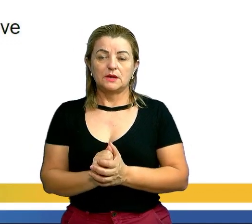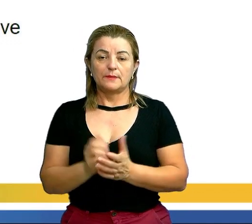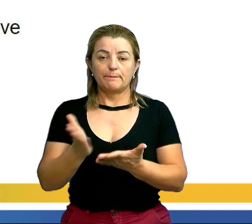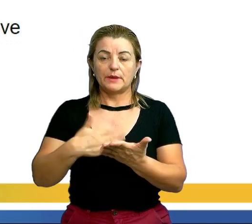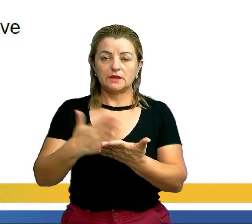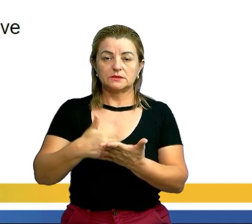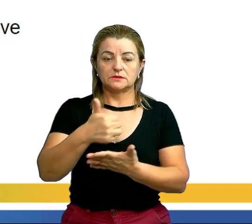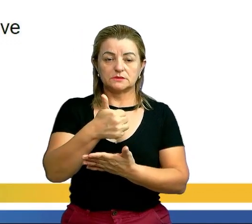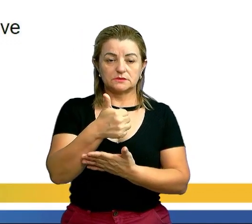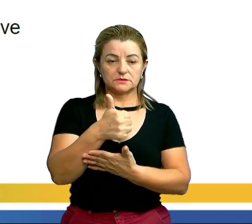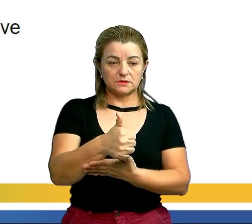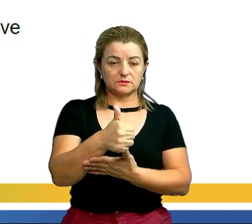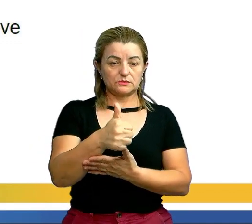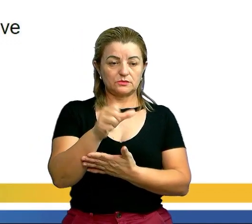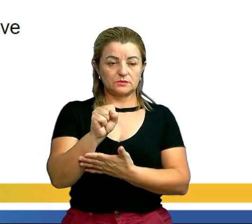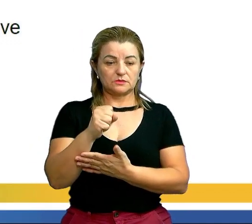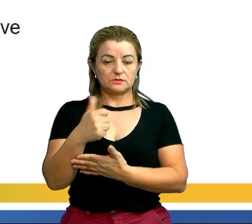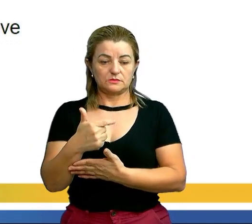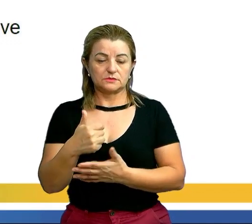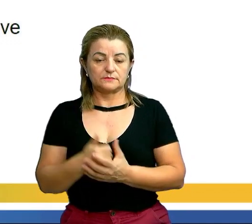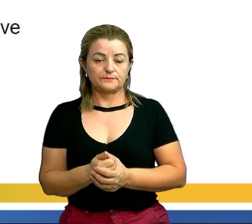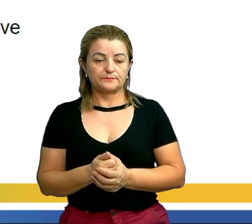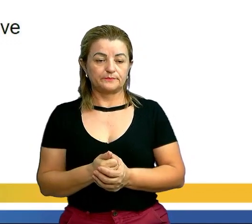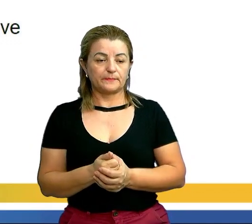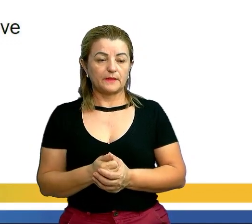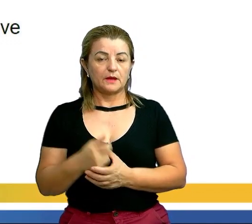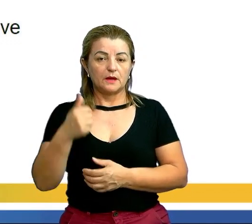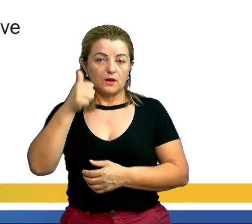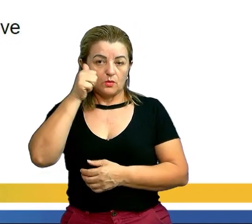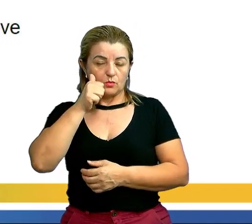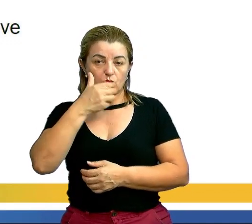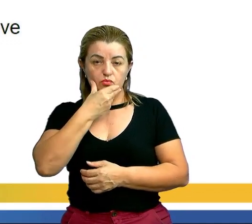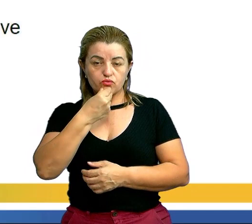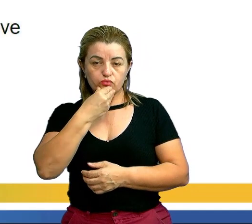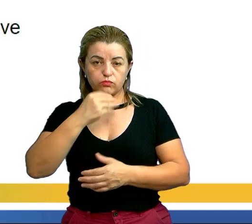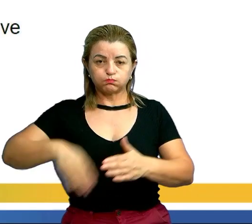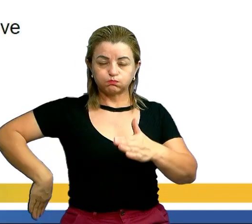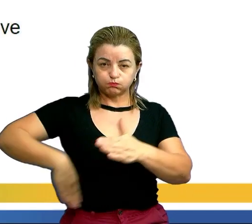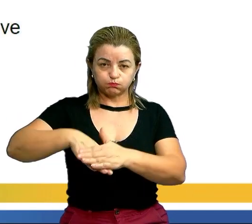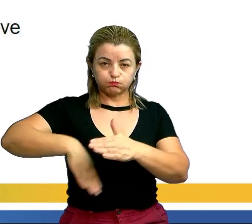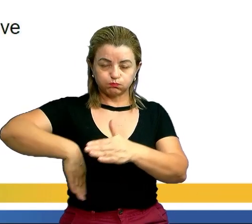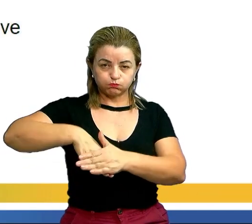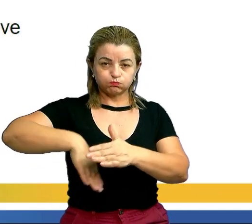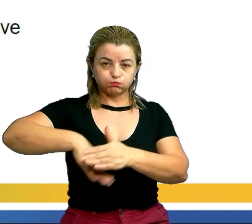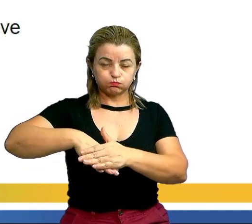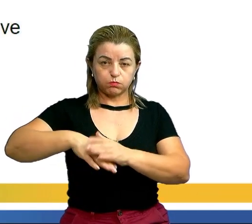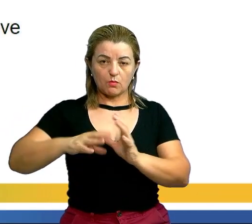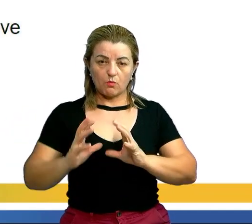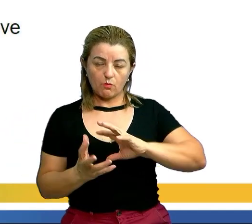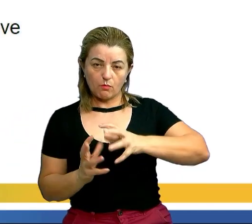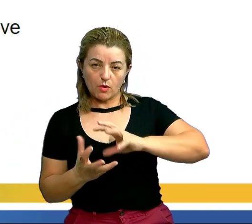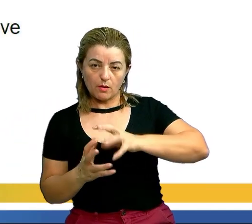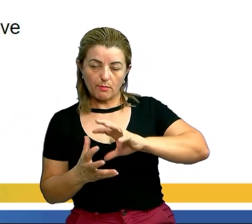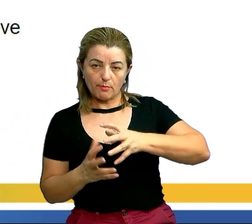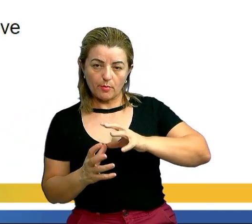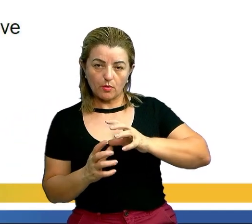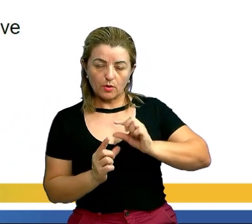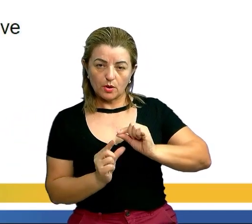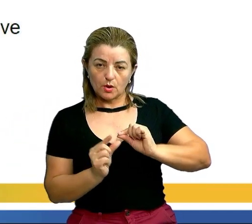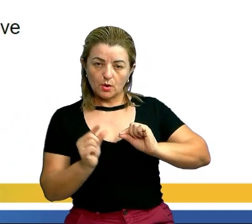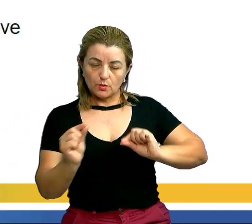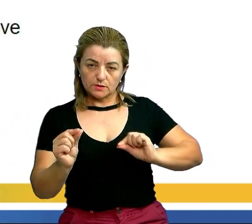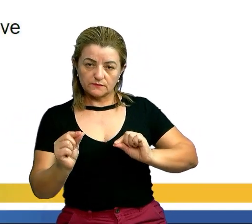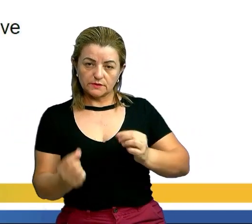Um jogo de futebol, um jogador chuta uma bola parada que descreve uma parábola, até cair novamente no gramado. Um